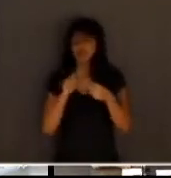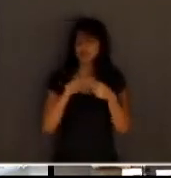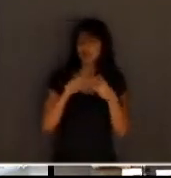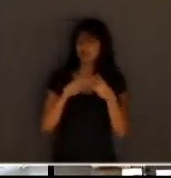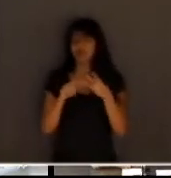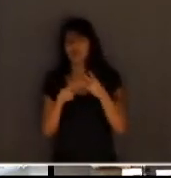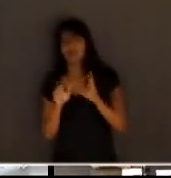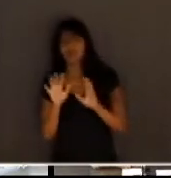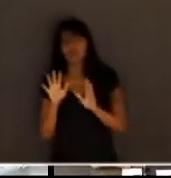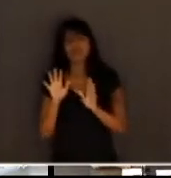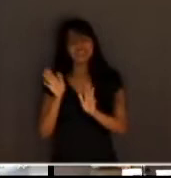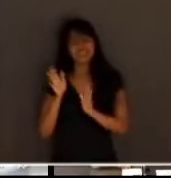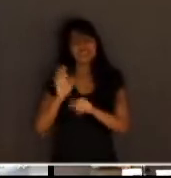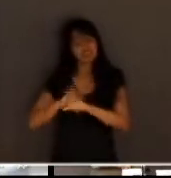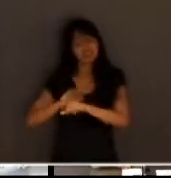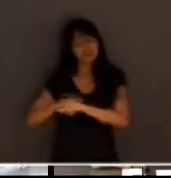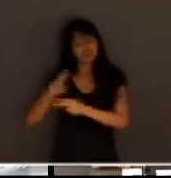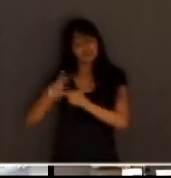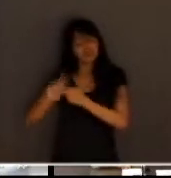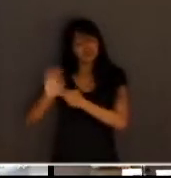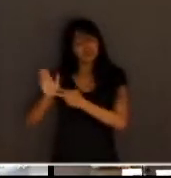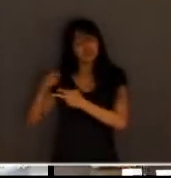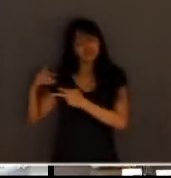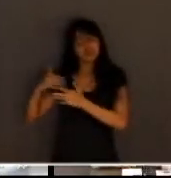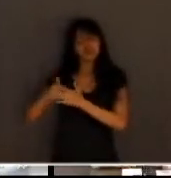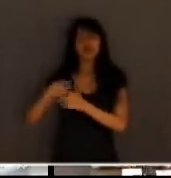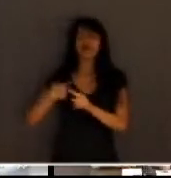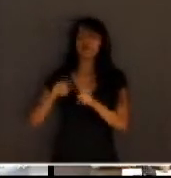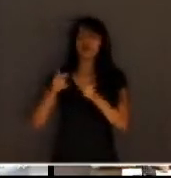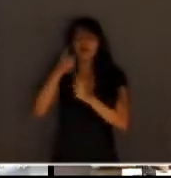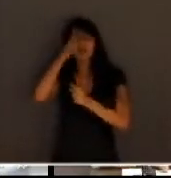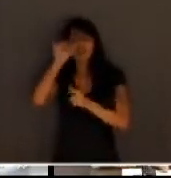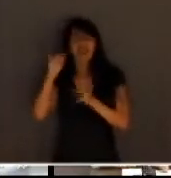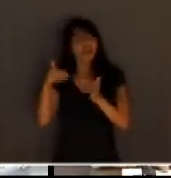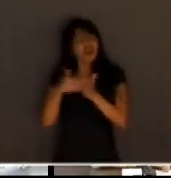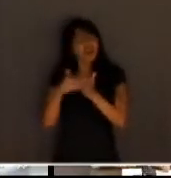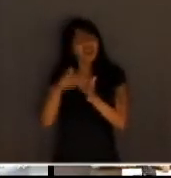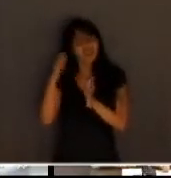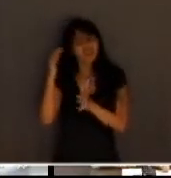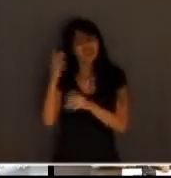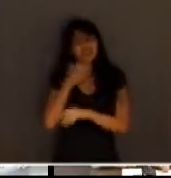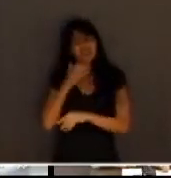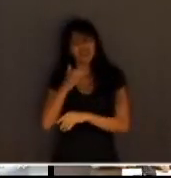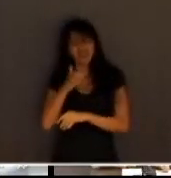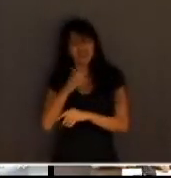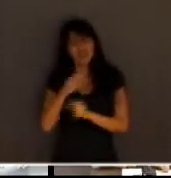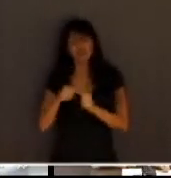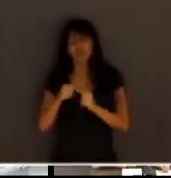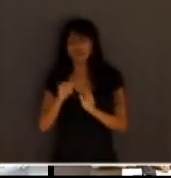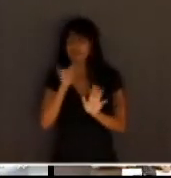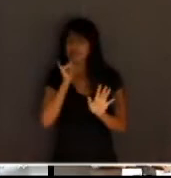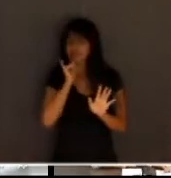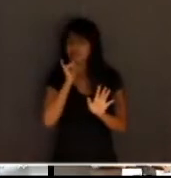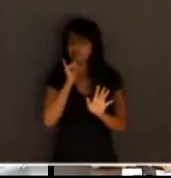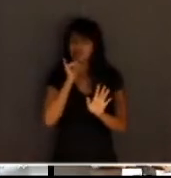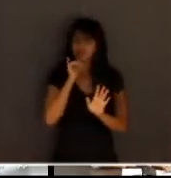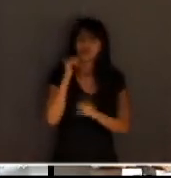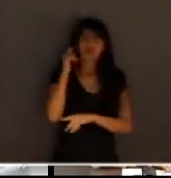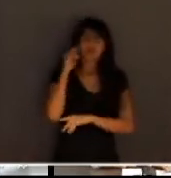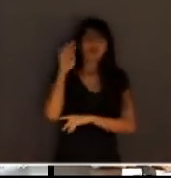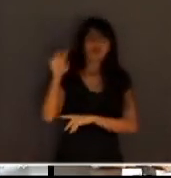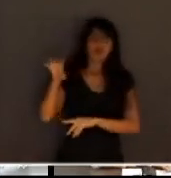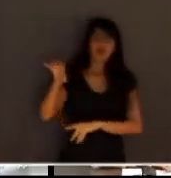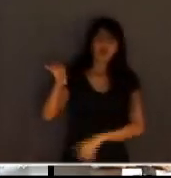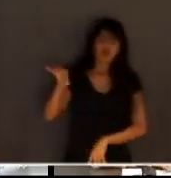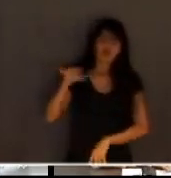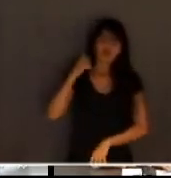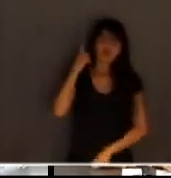Mas, dentro do possível, tentar evitar fazer esses plenários, pelo menos até dezembro. Porque, você imagina, nove horas de fala,